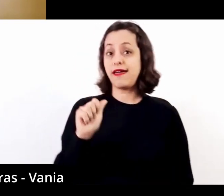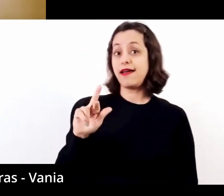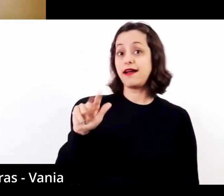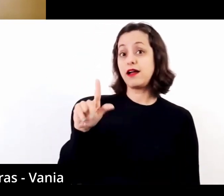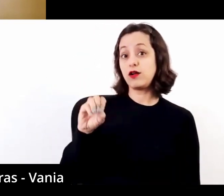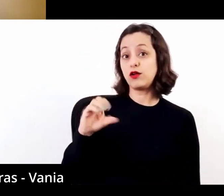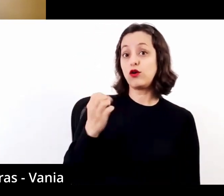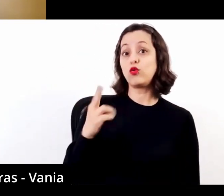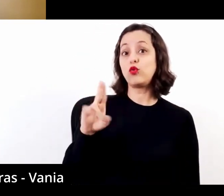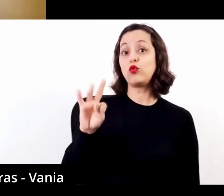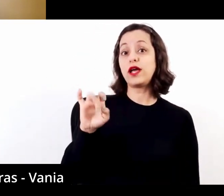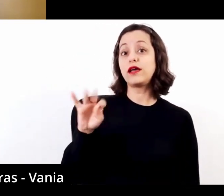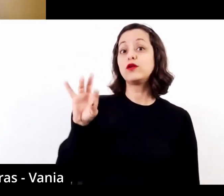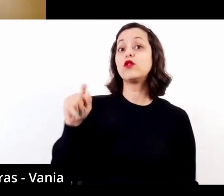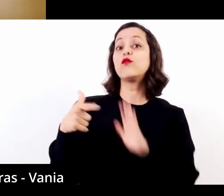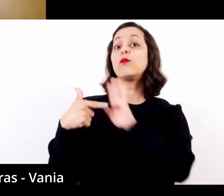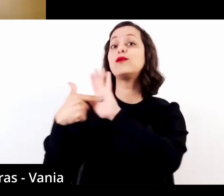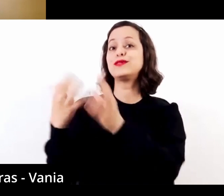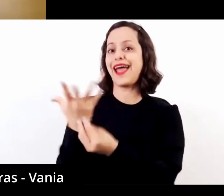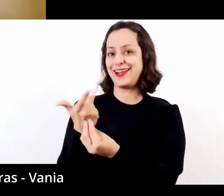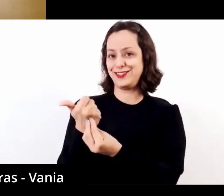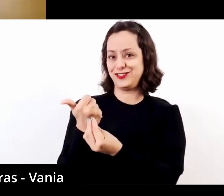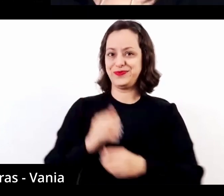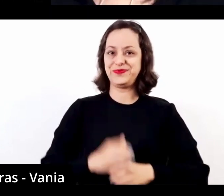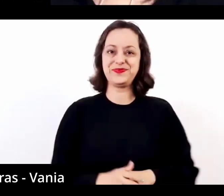irá apresentar pela cultura artística.